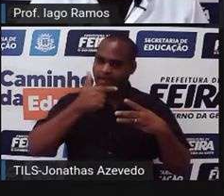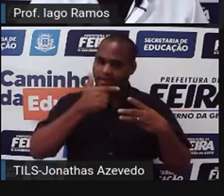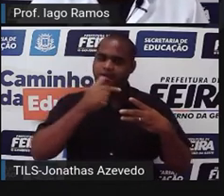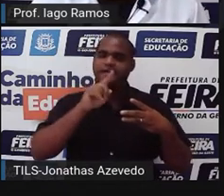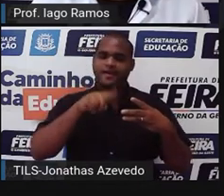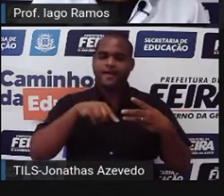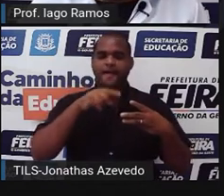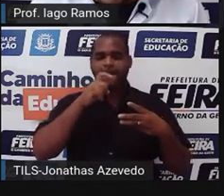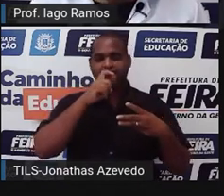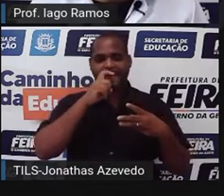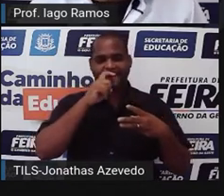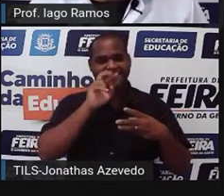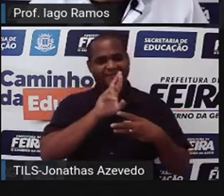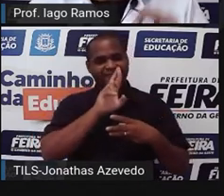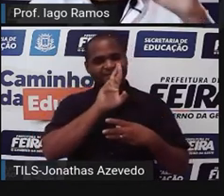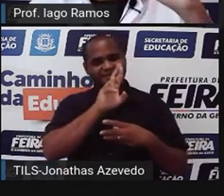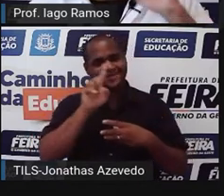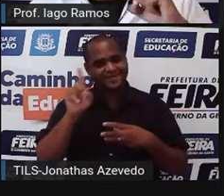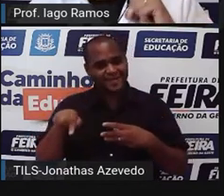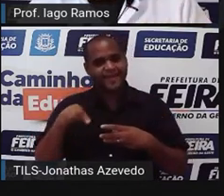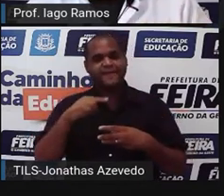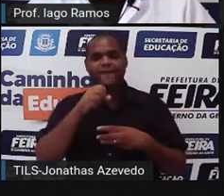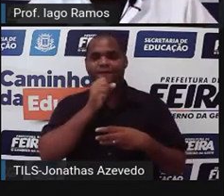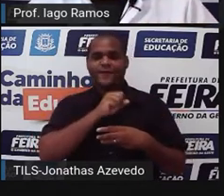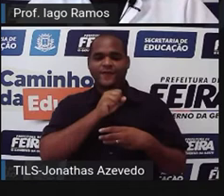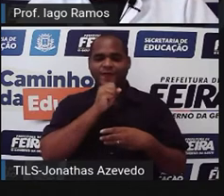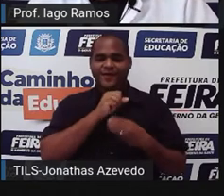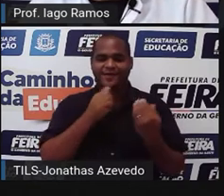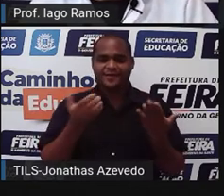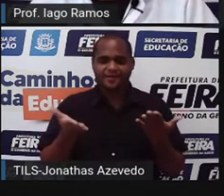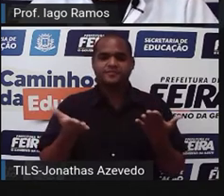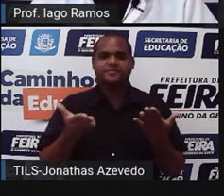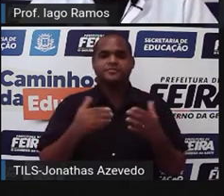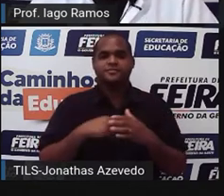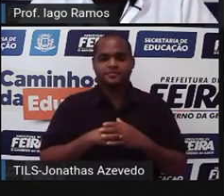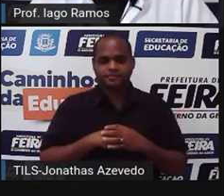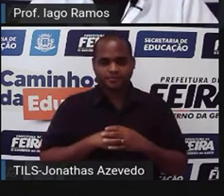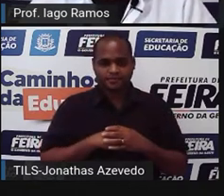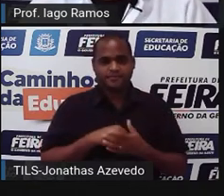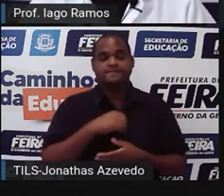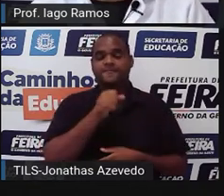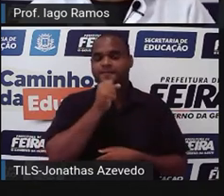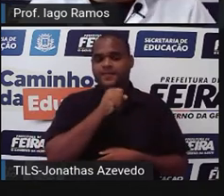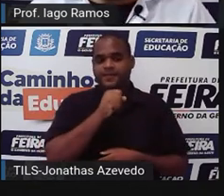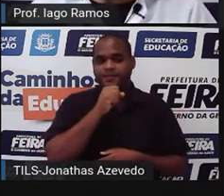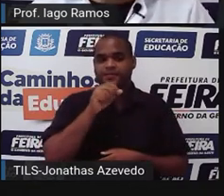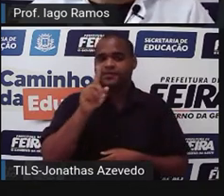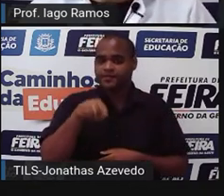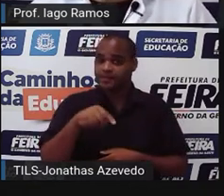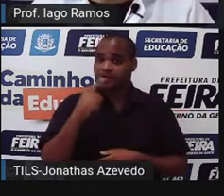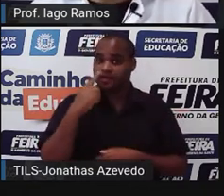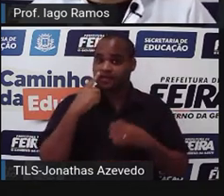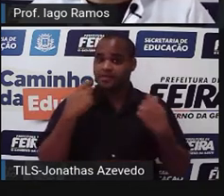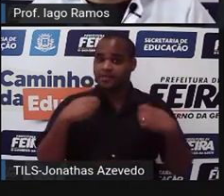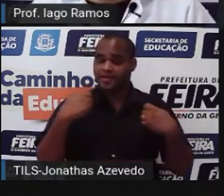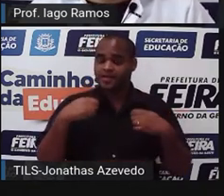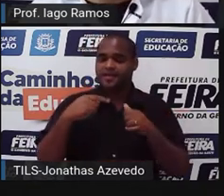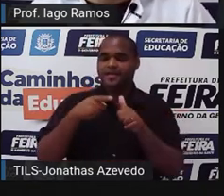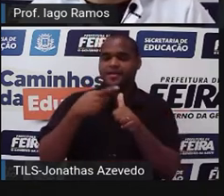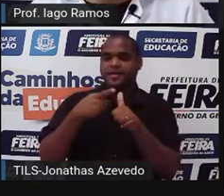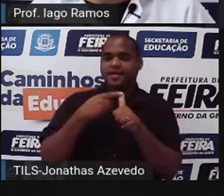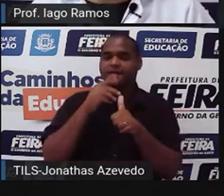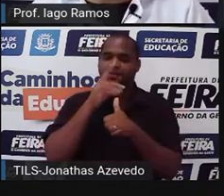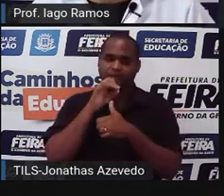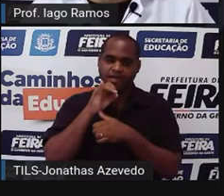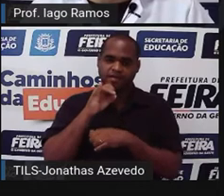filho do avô. Então, acompanhe comigo. O avô, para ser avô, primeiro ele